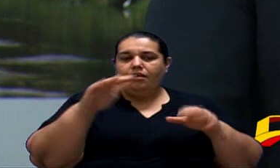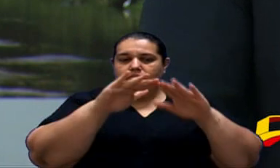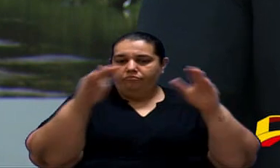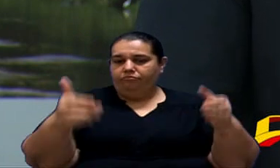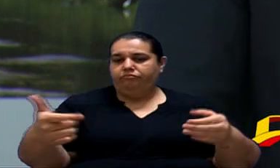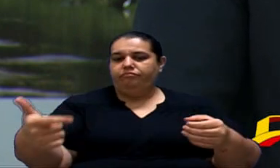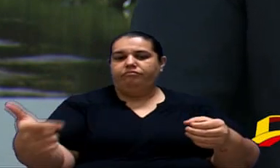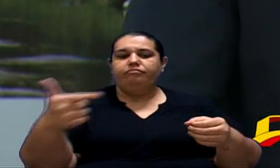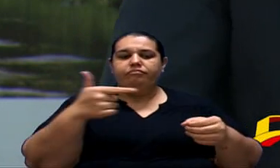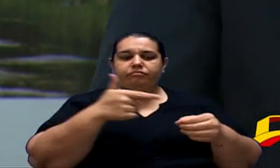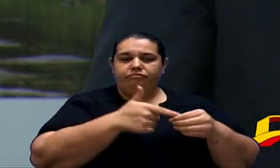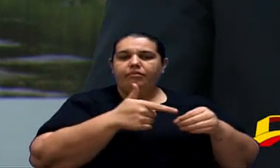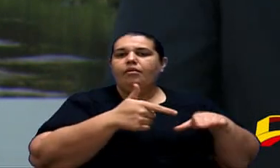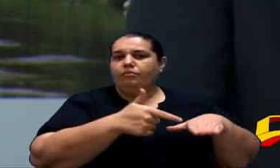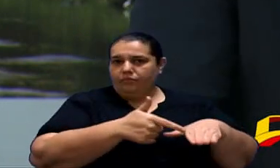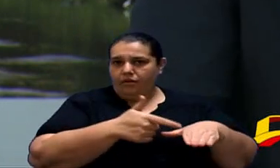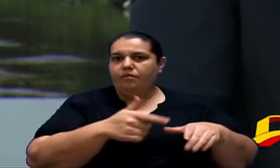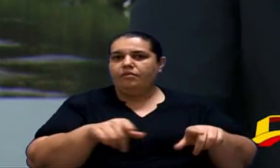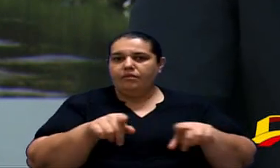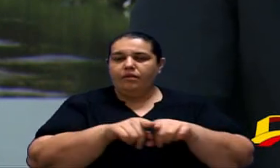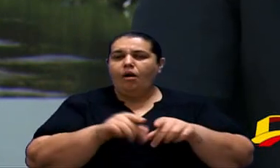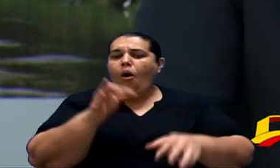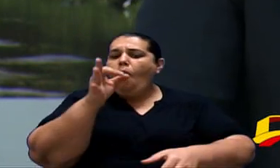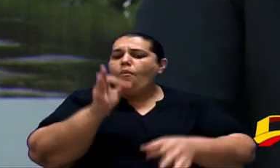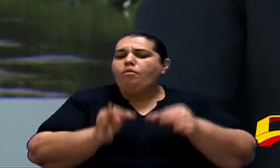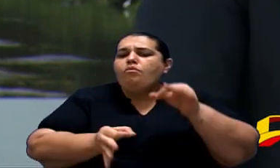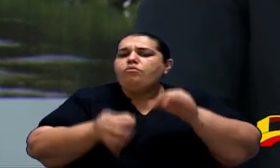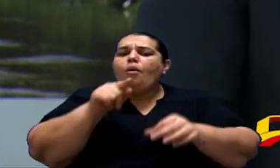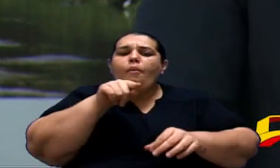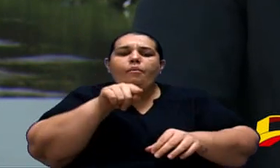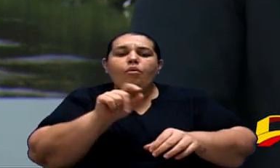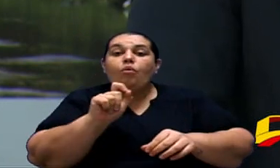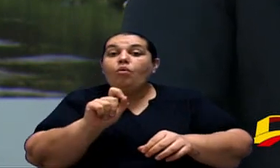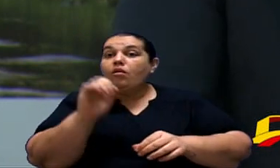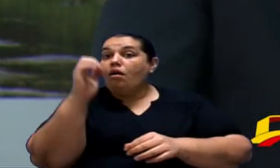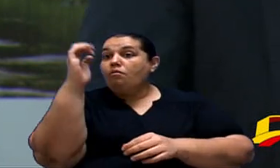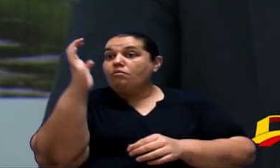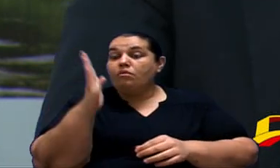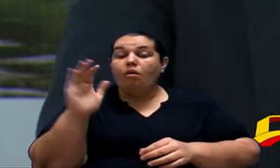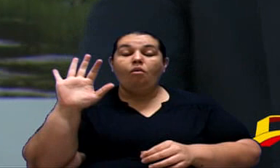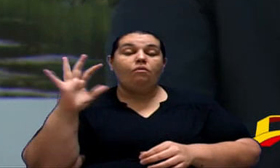precisamos, antes de tudo, esclarecer alguns pontos jurídicos que vêm ocorrendo no cenário atual do Brasil.